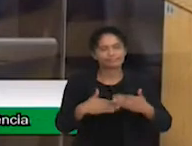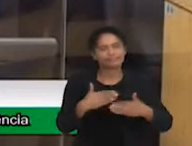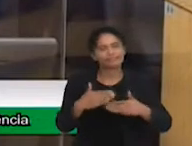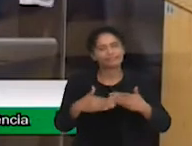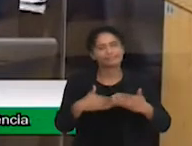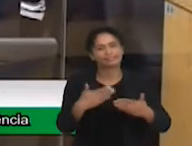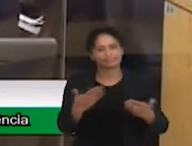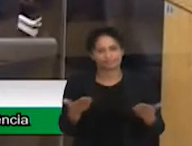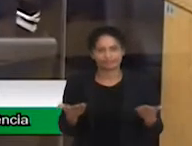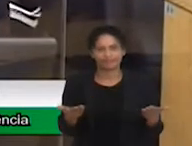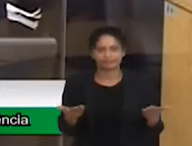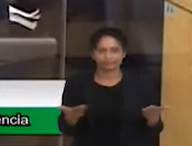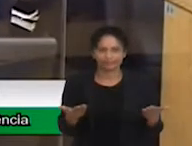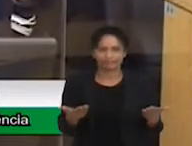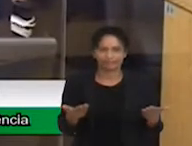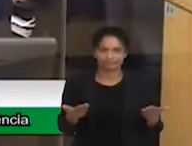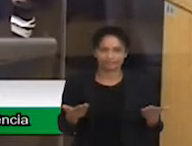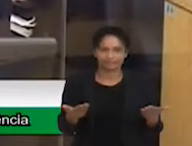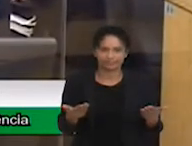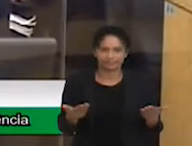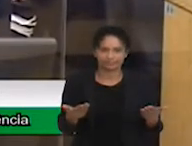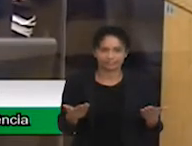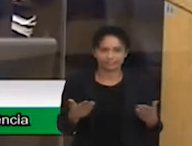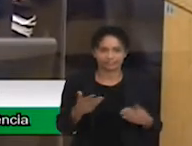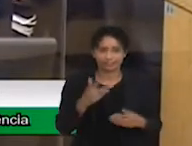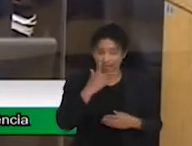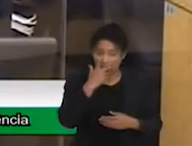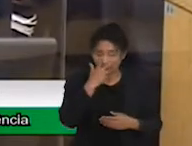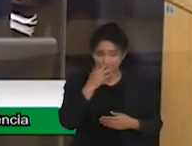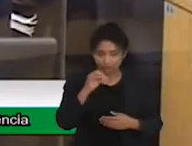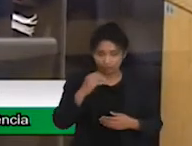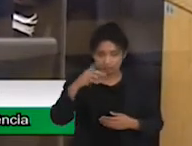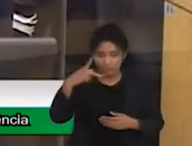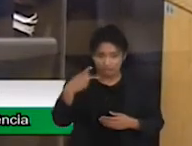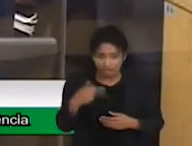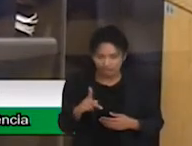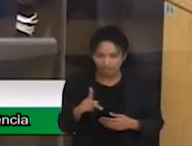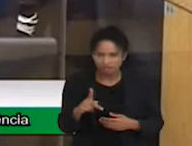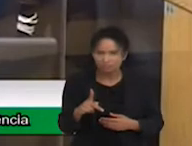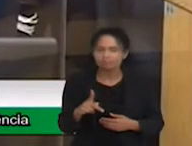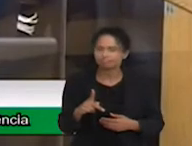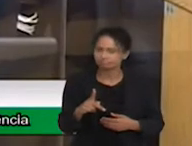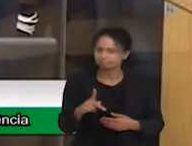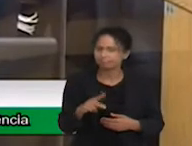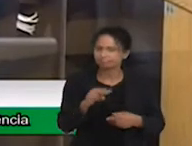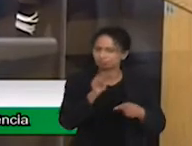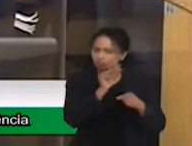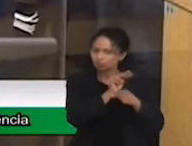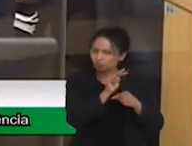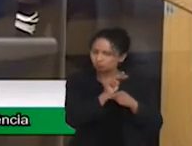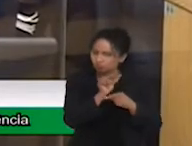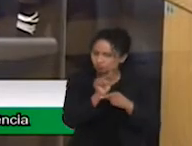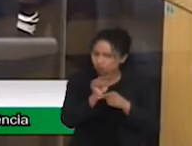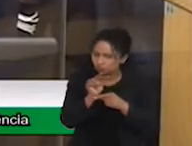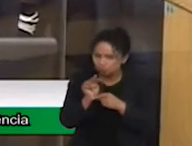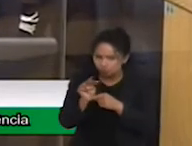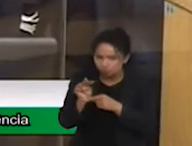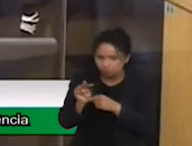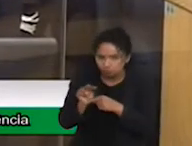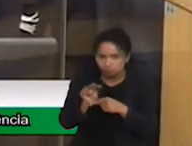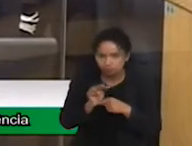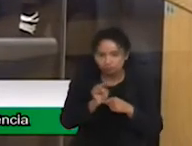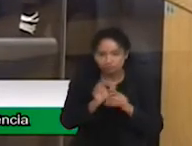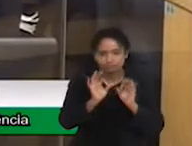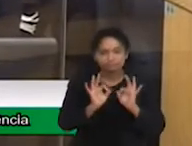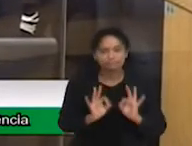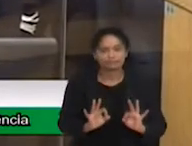fecharam os olhos para várias coisas que estão acontecendo na cidade. E hoje, a gente tem um governo mais dedicado. Estou aqui